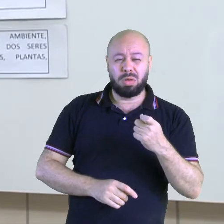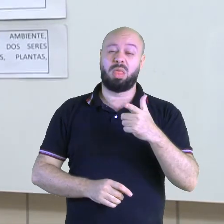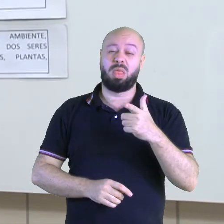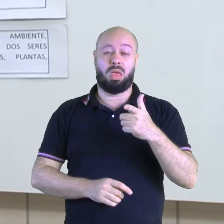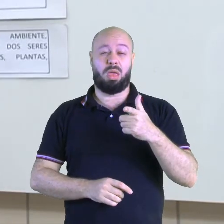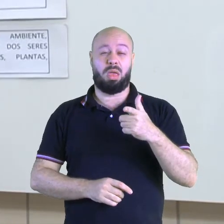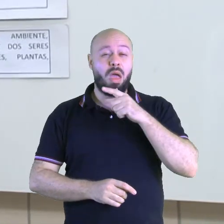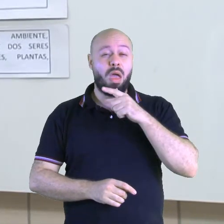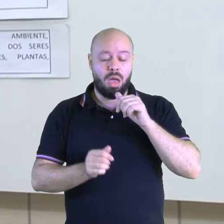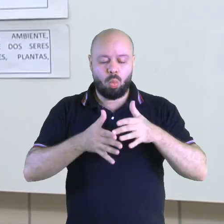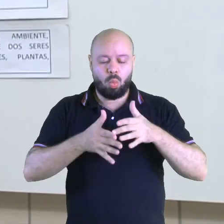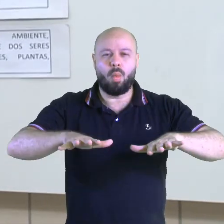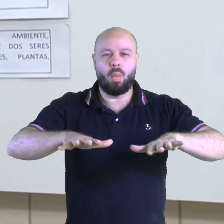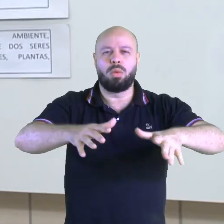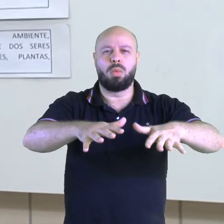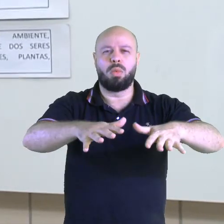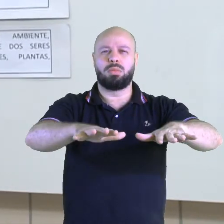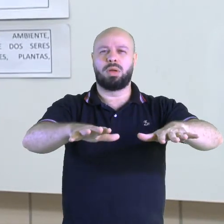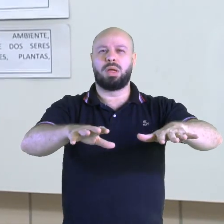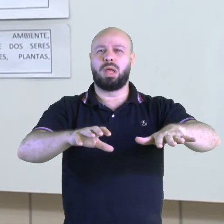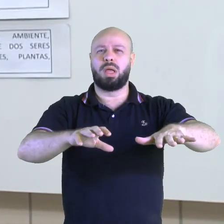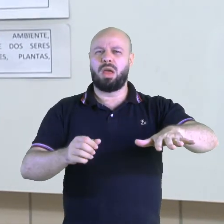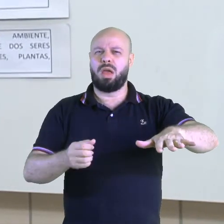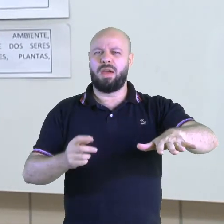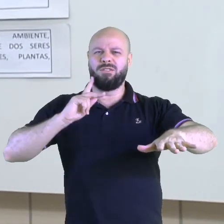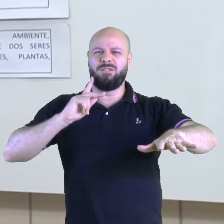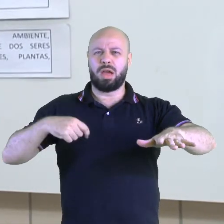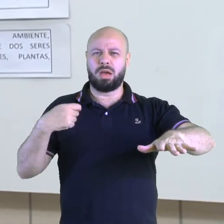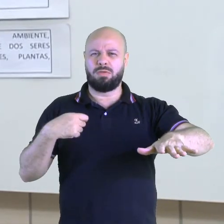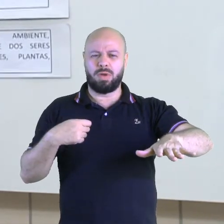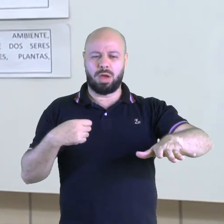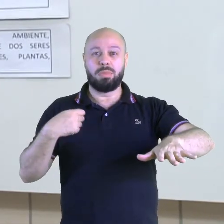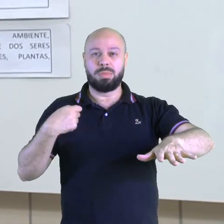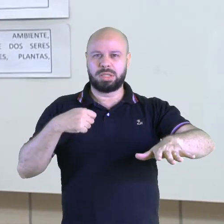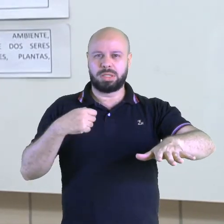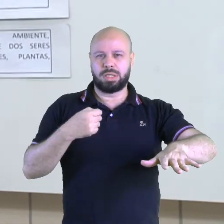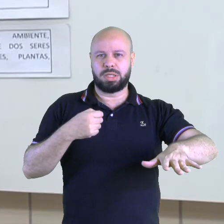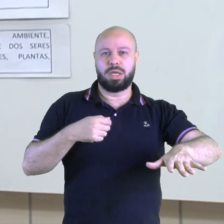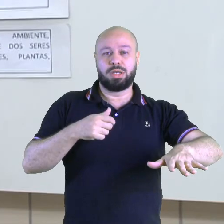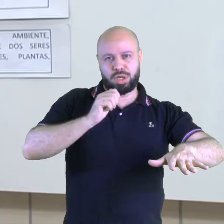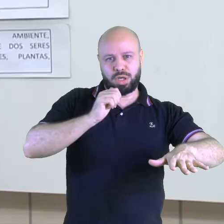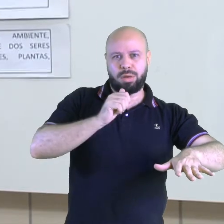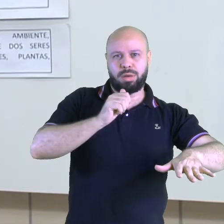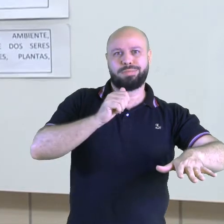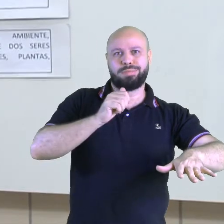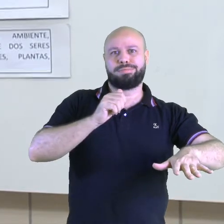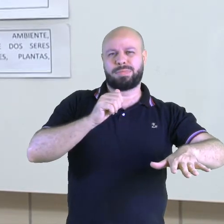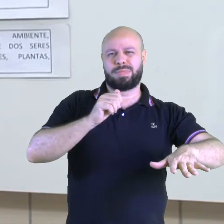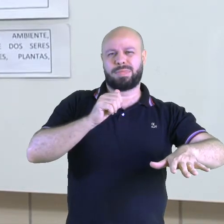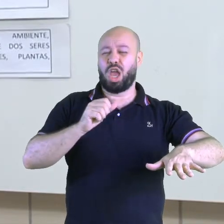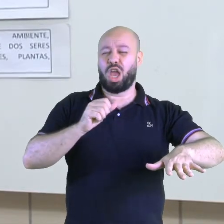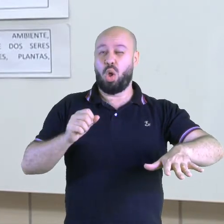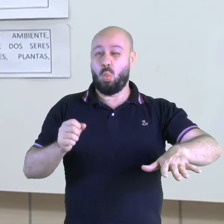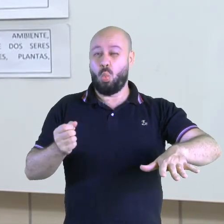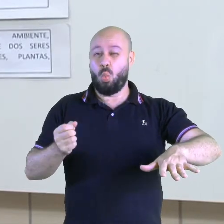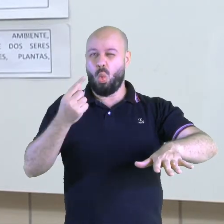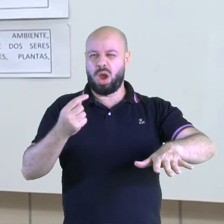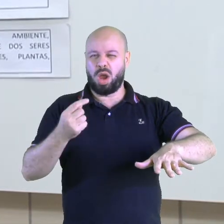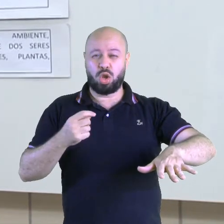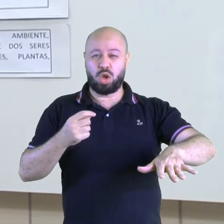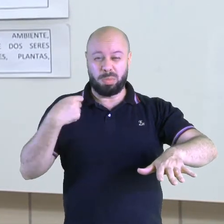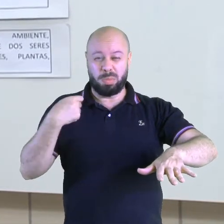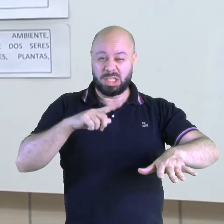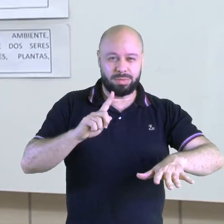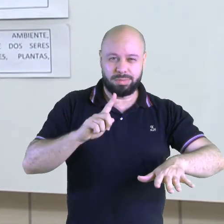consegue sobreviver sem tomar água? Eu não conheço nenhum, pessoal. Não conheço. Todo ser que vive, ele